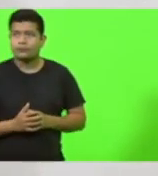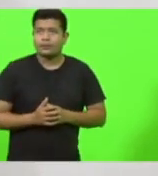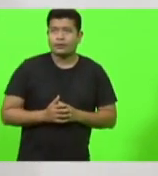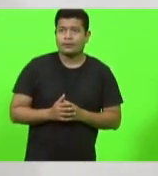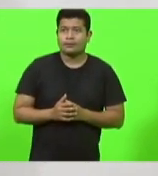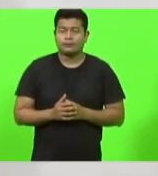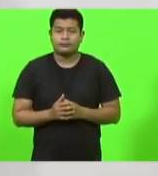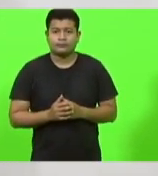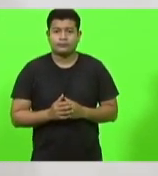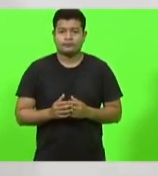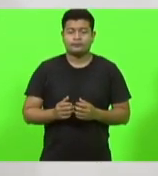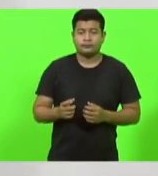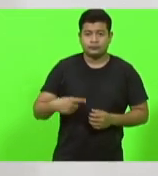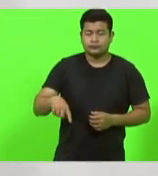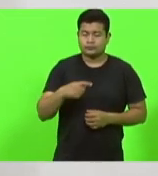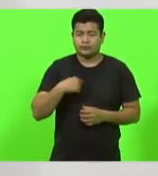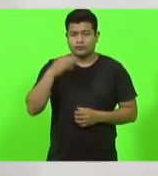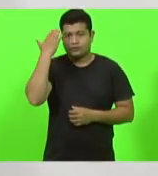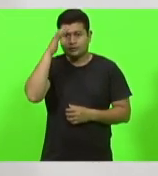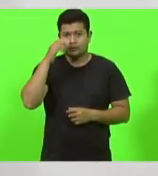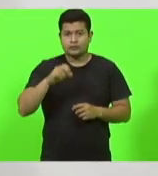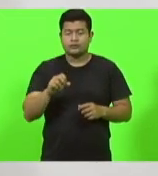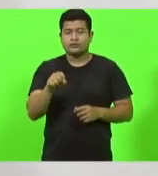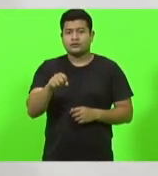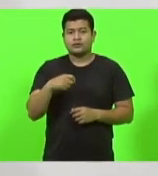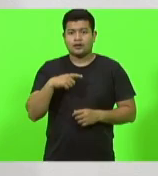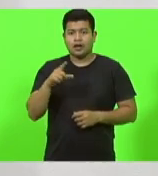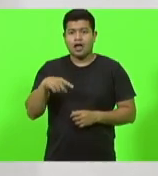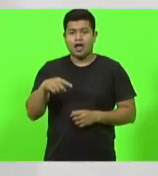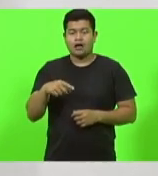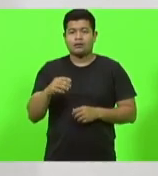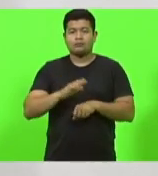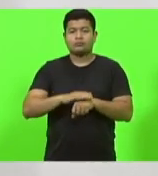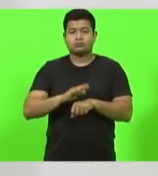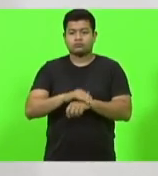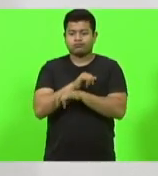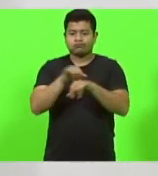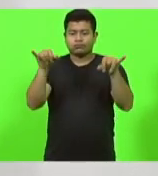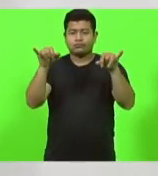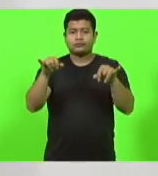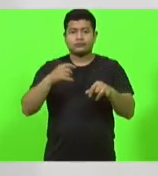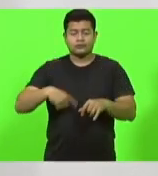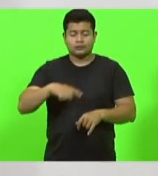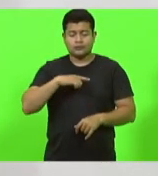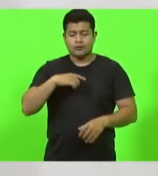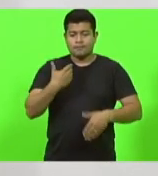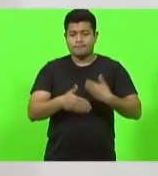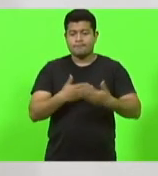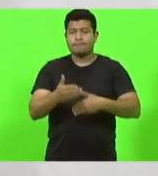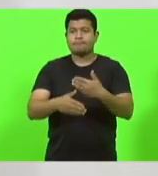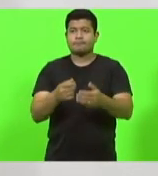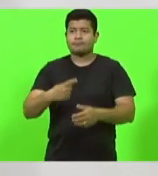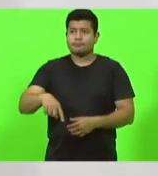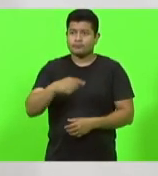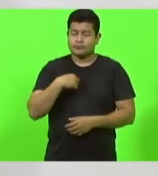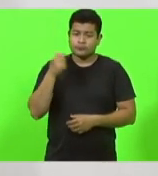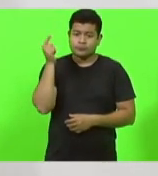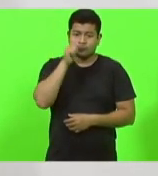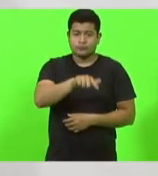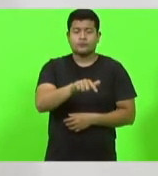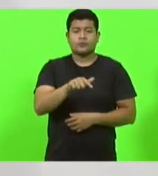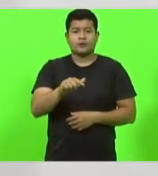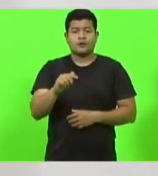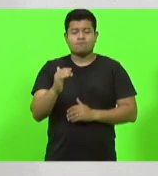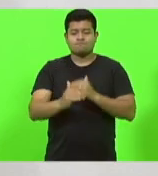sim, por autodeclaração, e isso está tramitando, acreditamos, sim, que vamos evoluir e chegar a um consenso, e neste